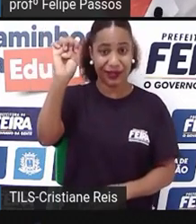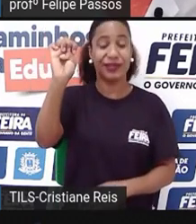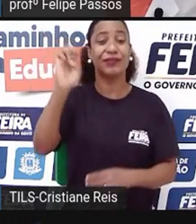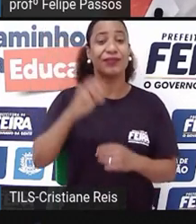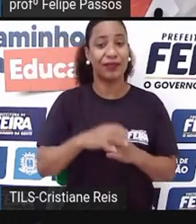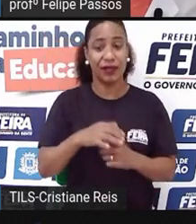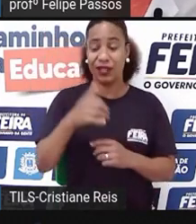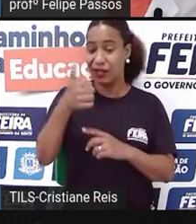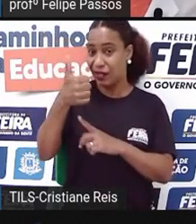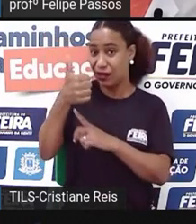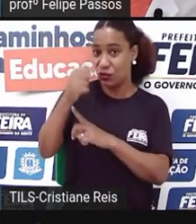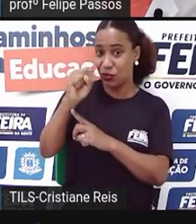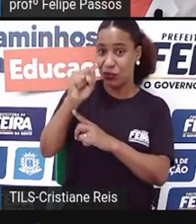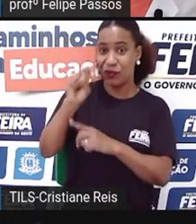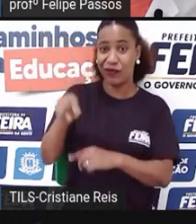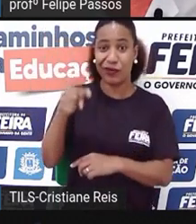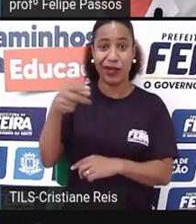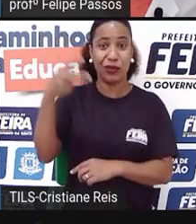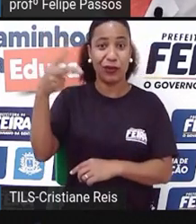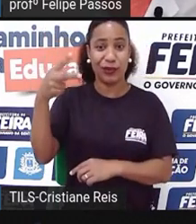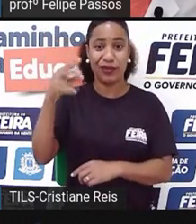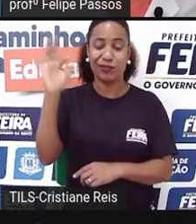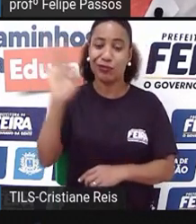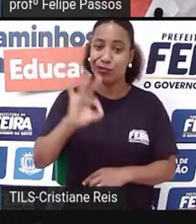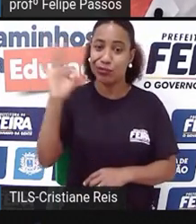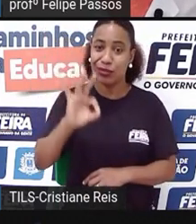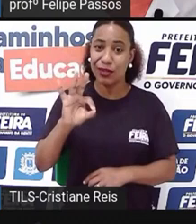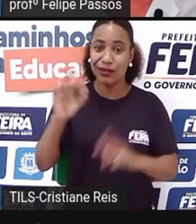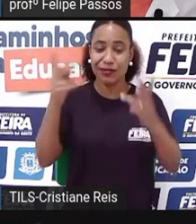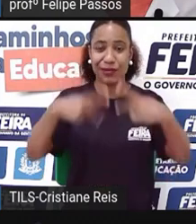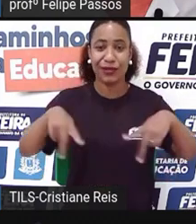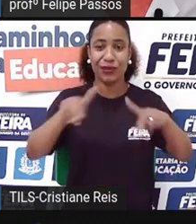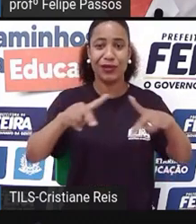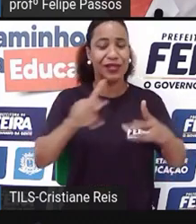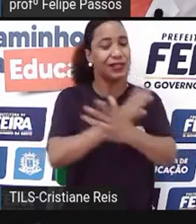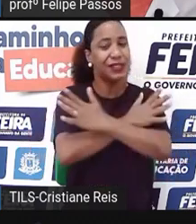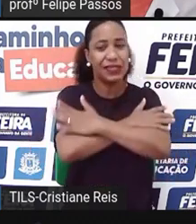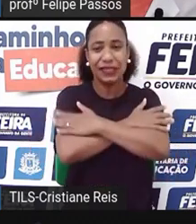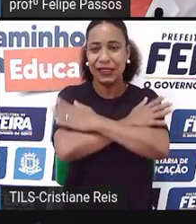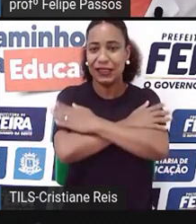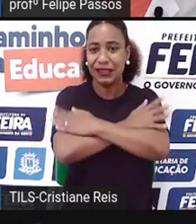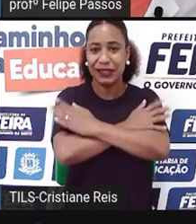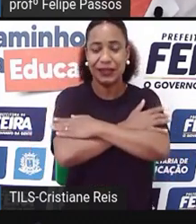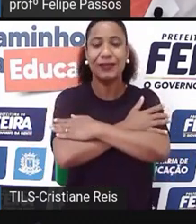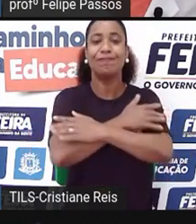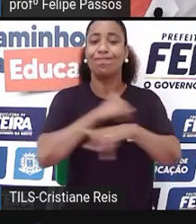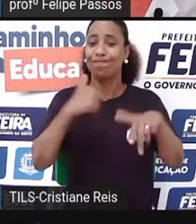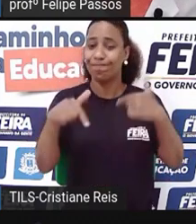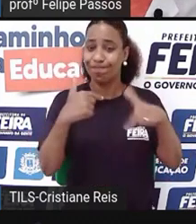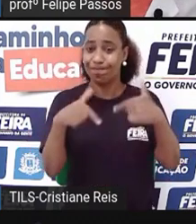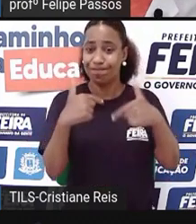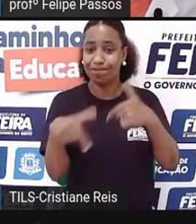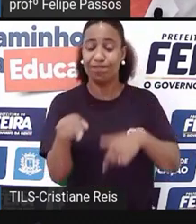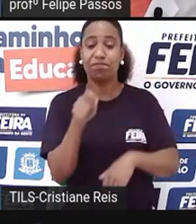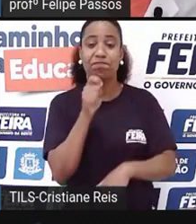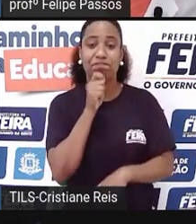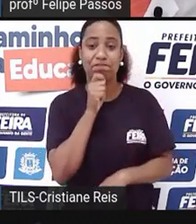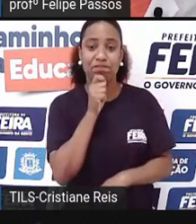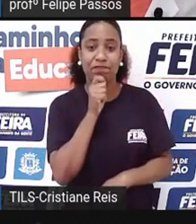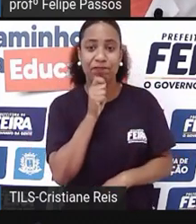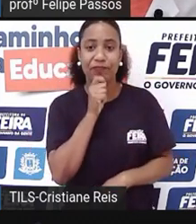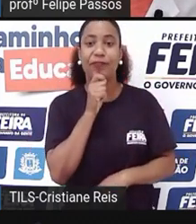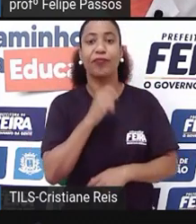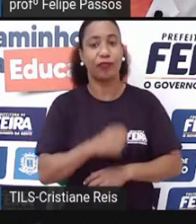,2% da população econômica ativa que está desempregada, ou seja, está fora do posto de trabalho. Então, é uma situação que